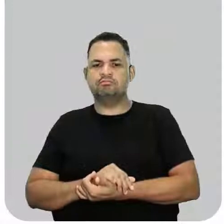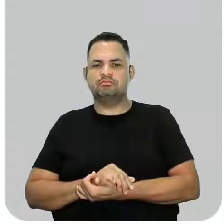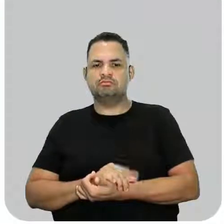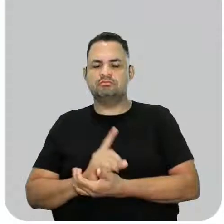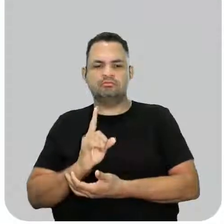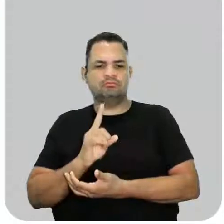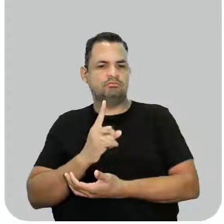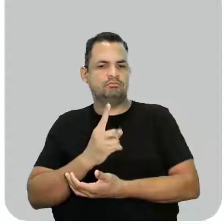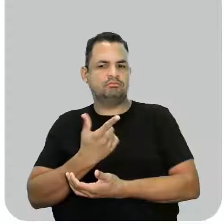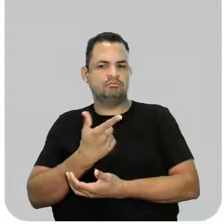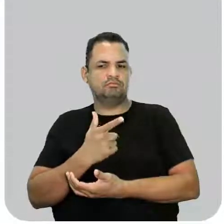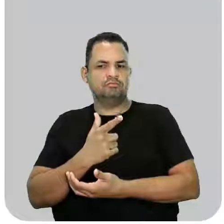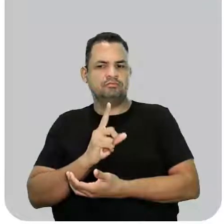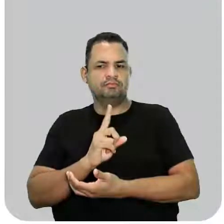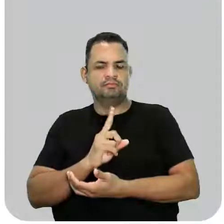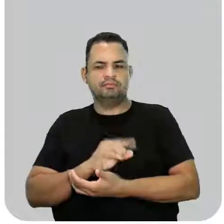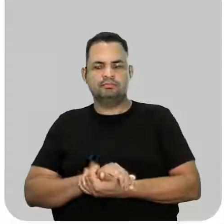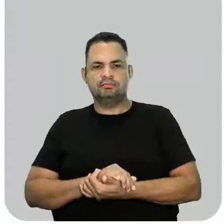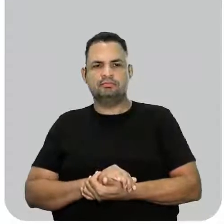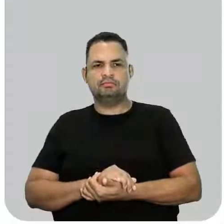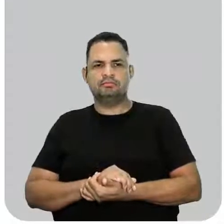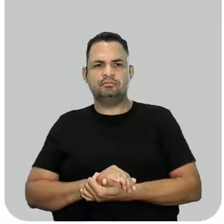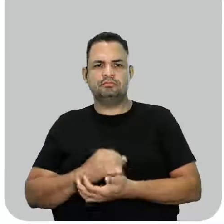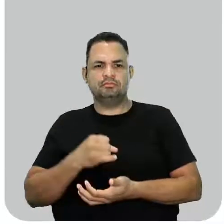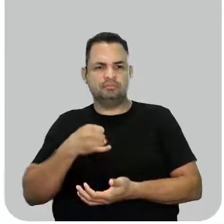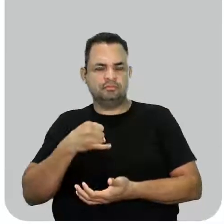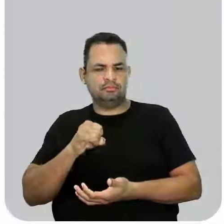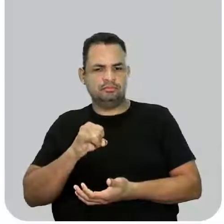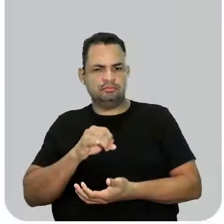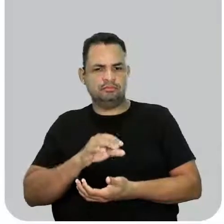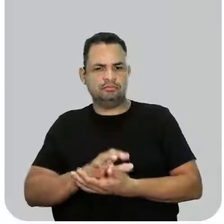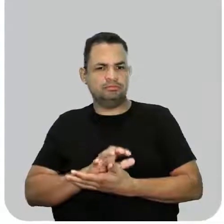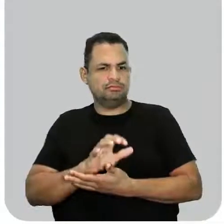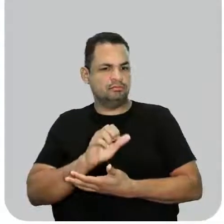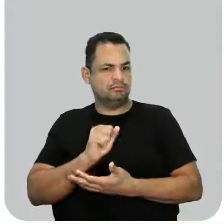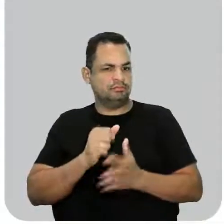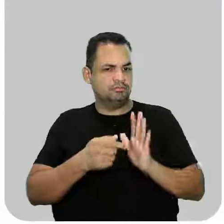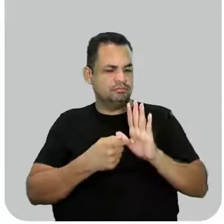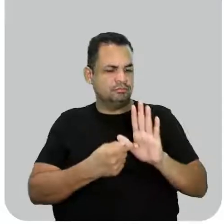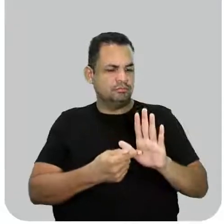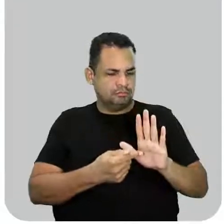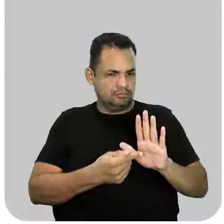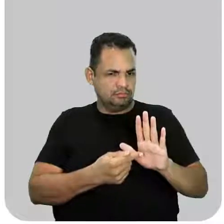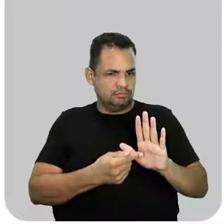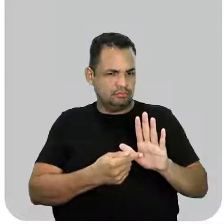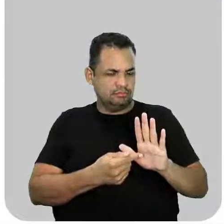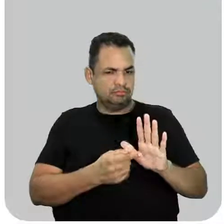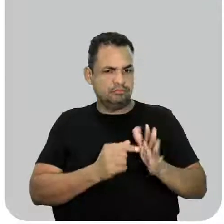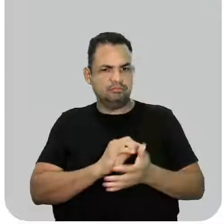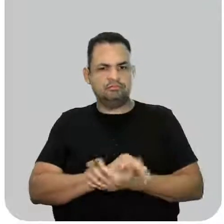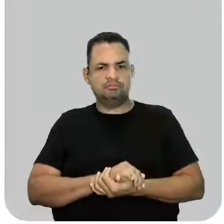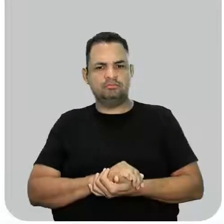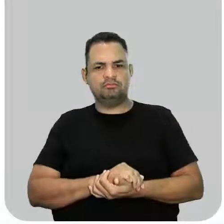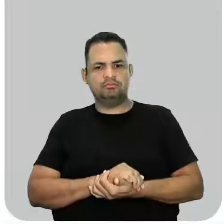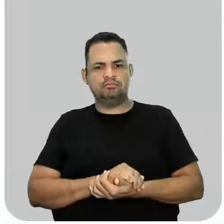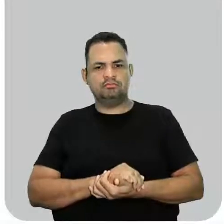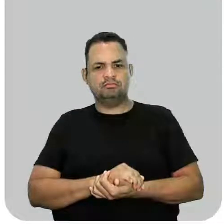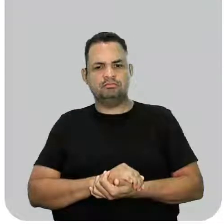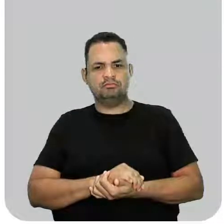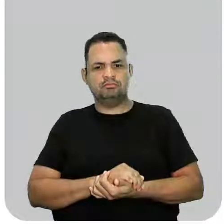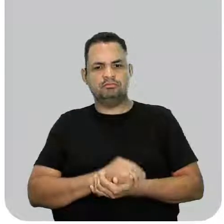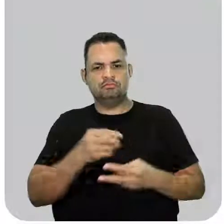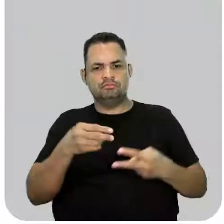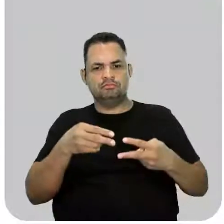hidroxila? Também não. Se você pegar essa representação aqui, eu vou ter isso. Ligação